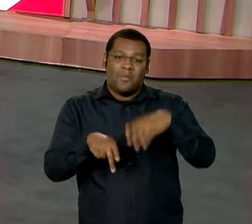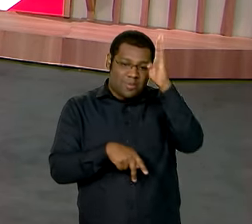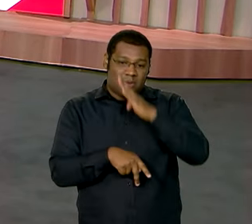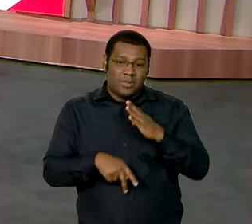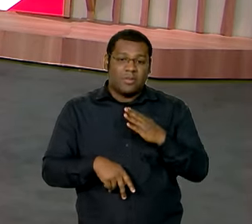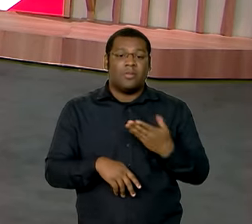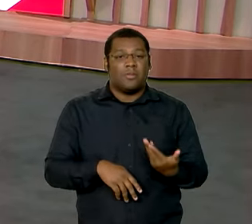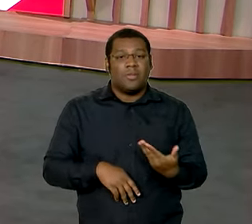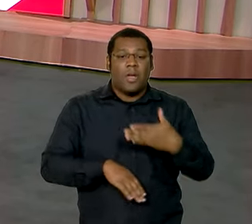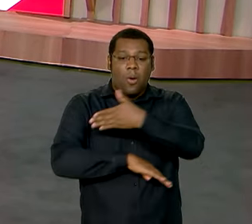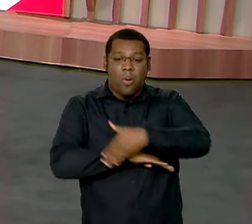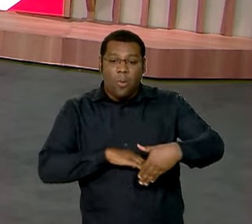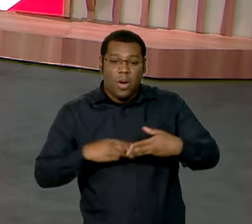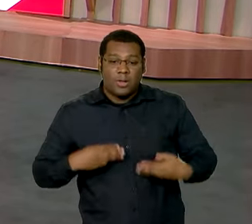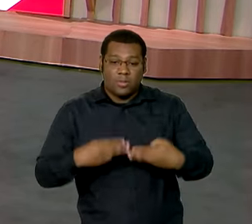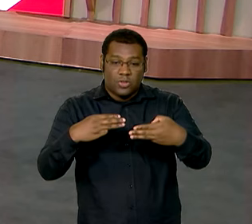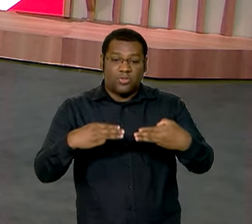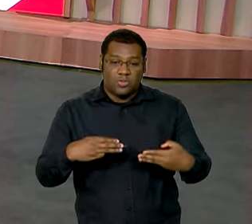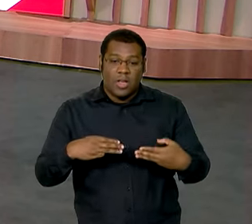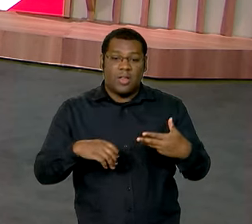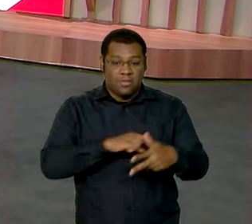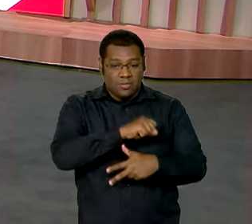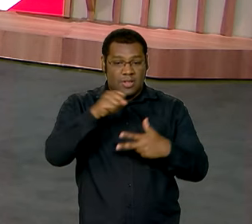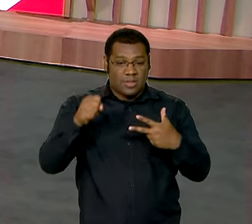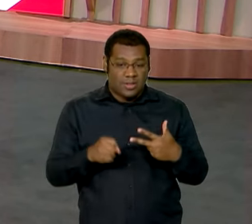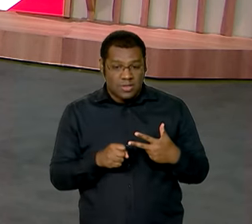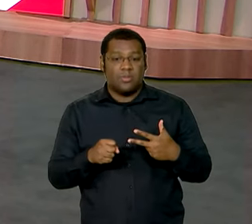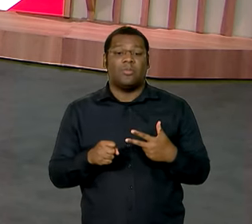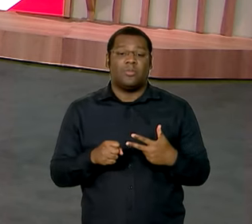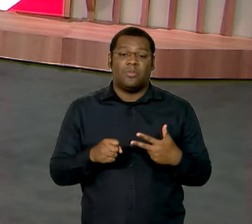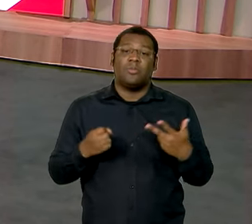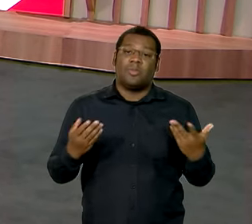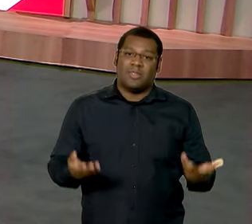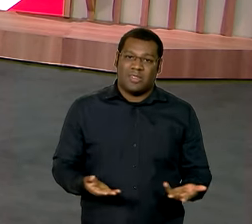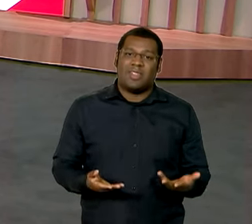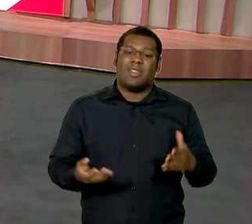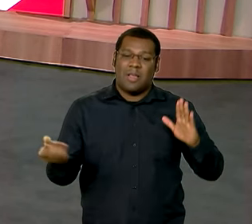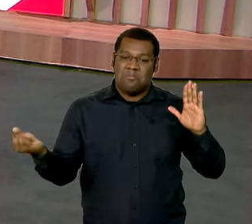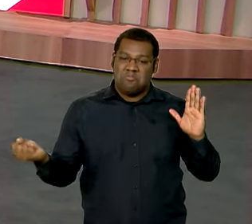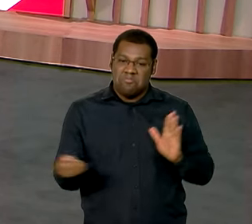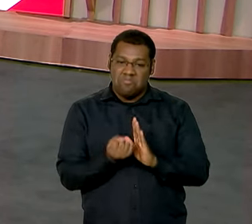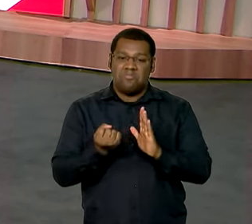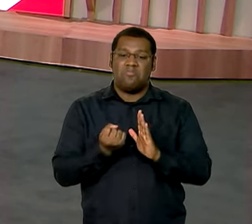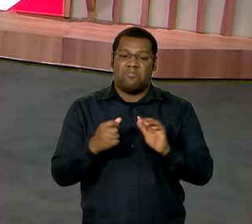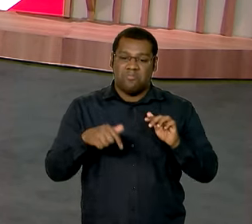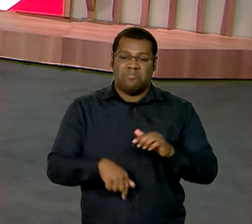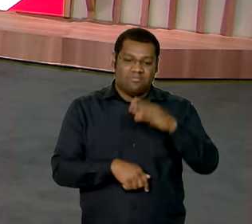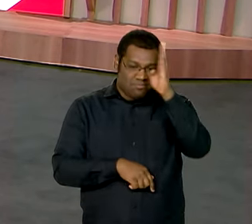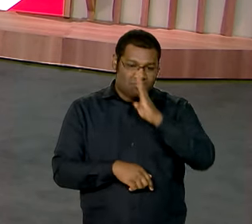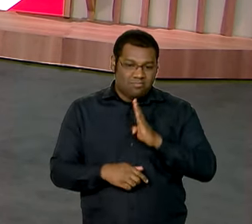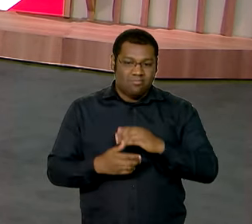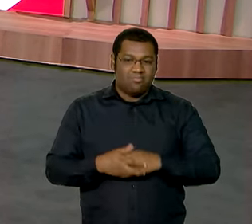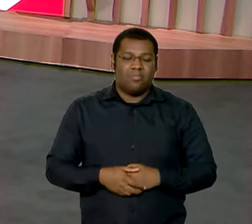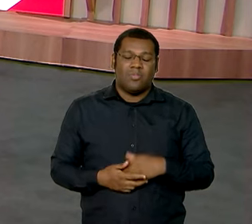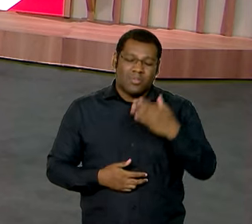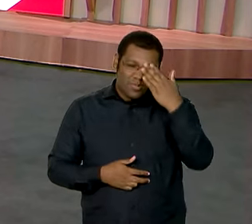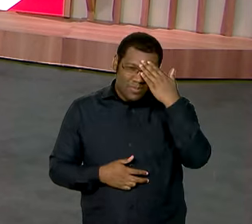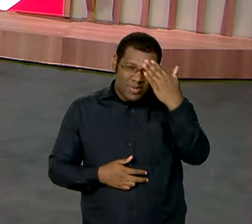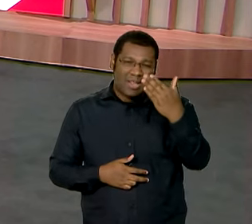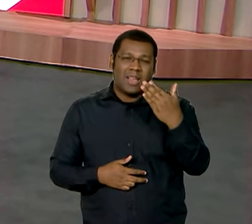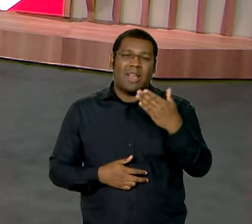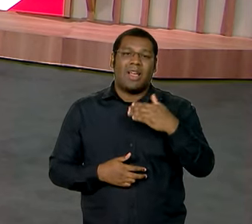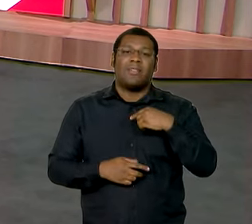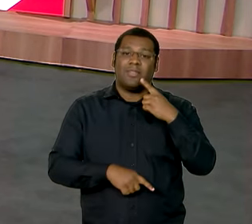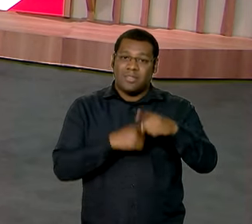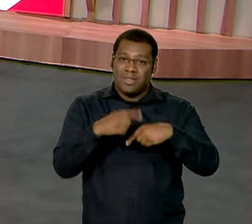é palco, foi palco, e será palco de grandes momentos da história do país. Karine, obrigada pela participação, aguardo